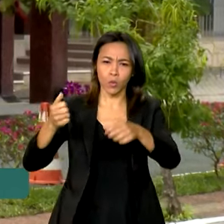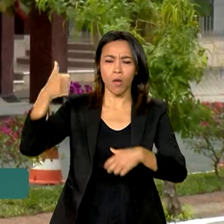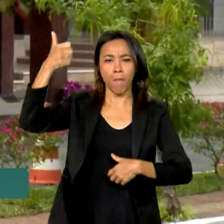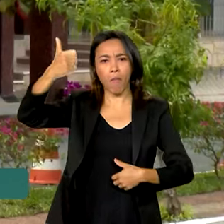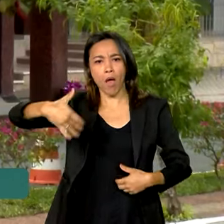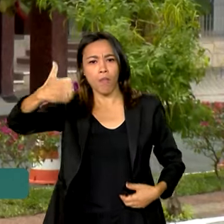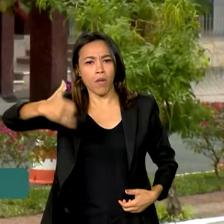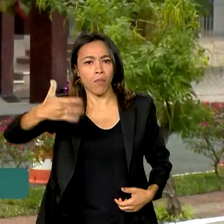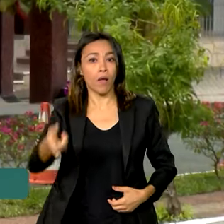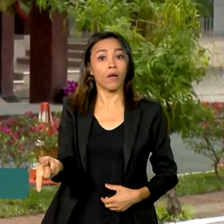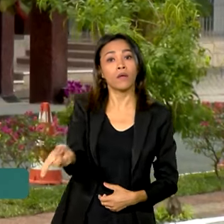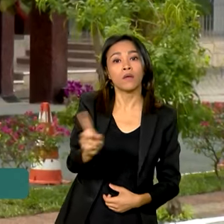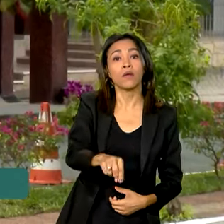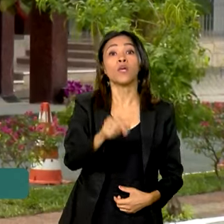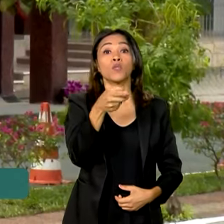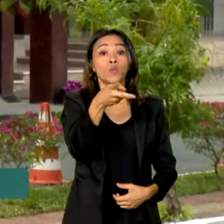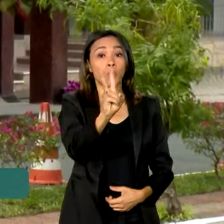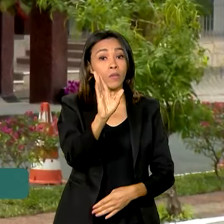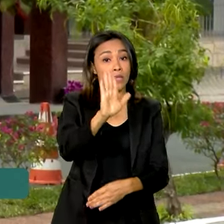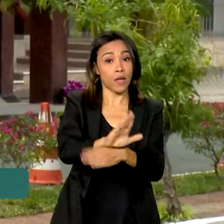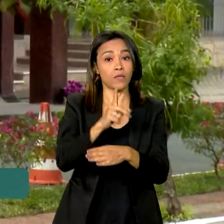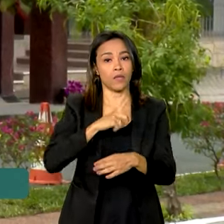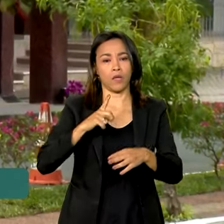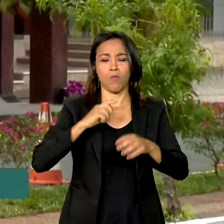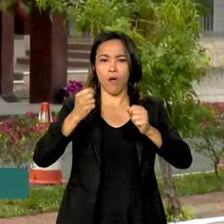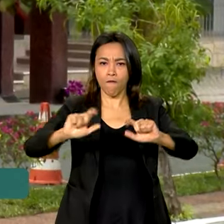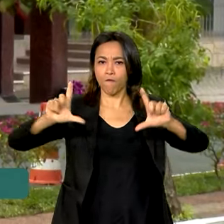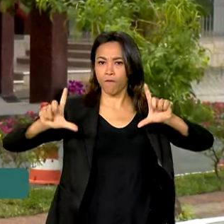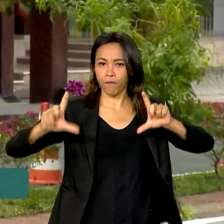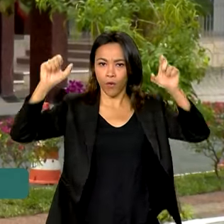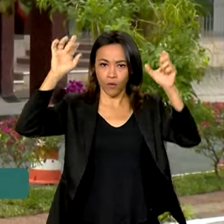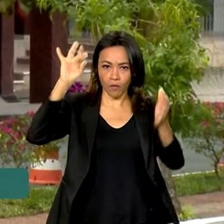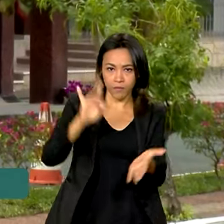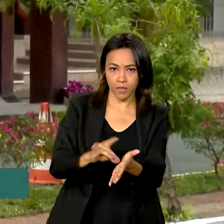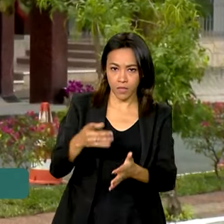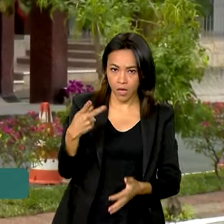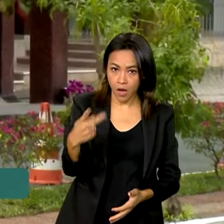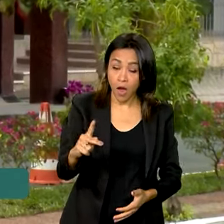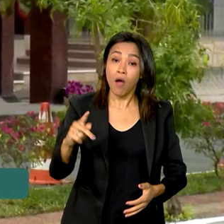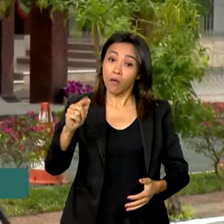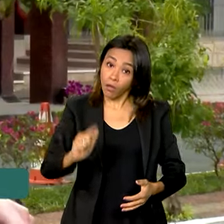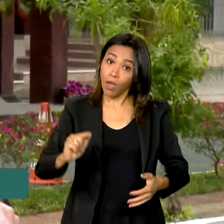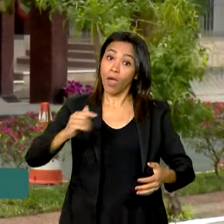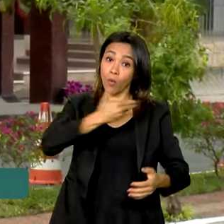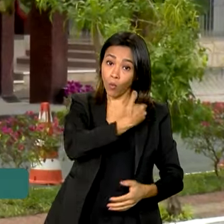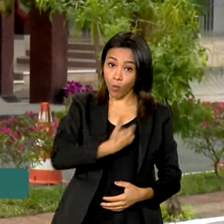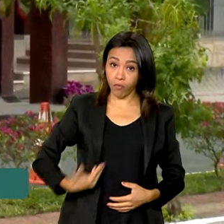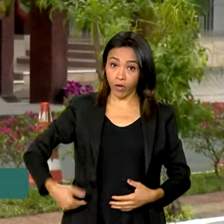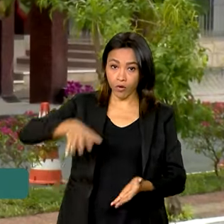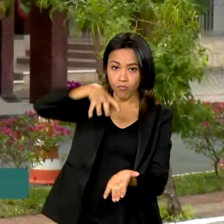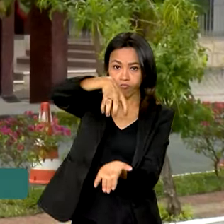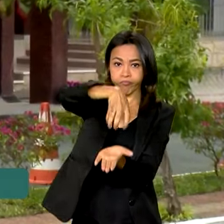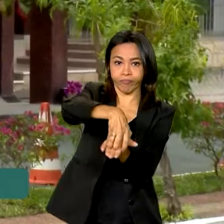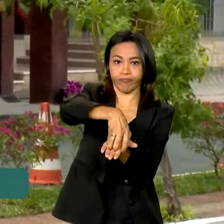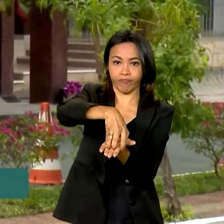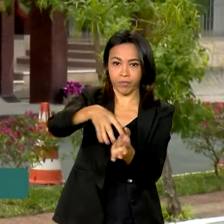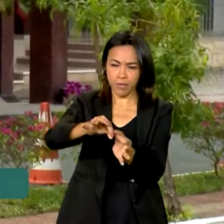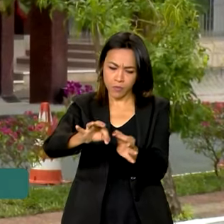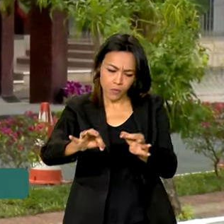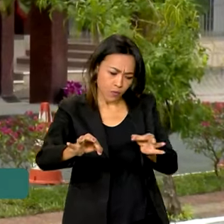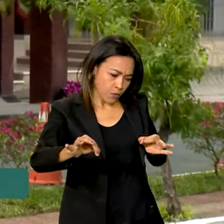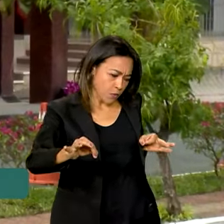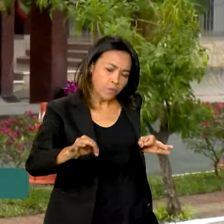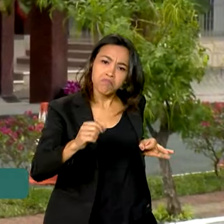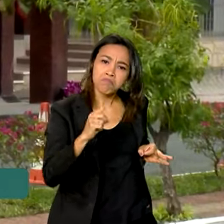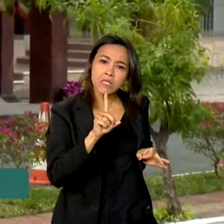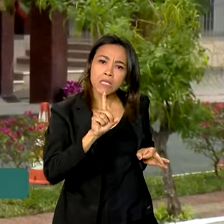os presidentes participam da foto oficial no Palácio de Lopes, sede do governo paraguaio, fica aqui a menos de 100 metros, onde